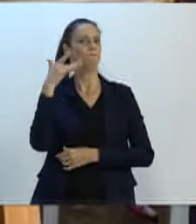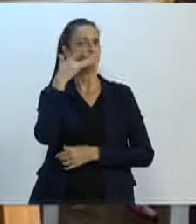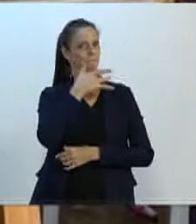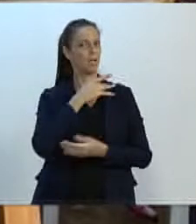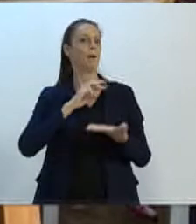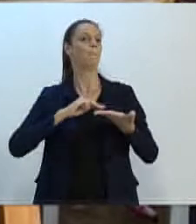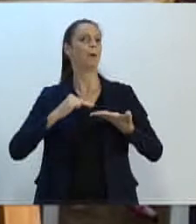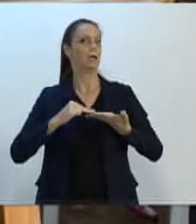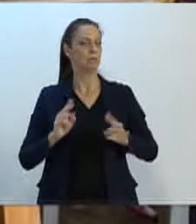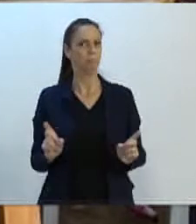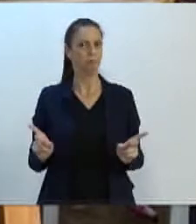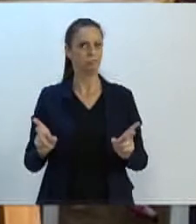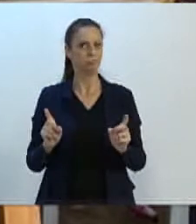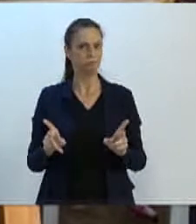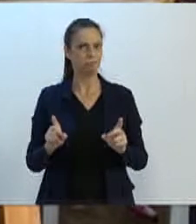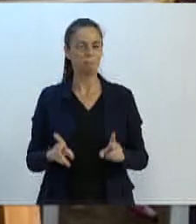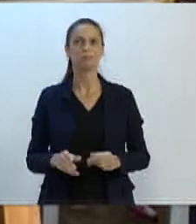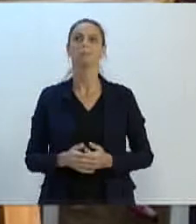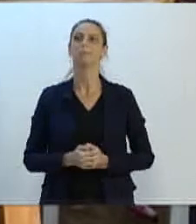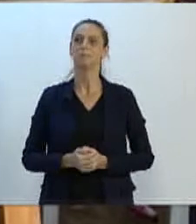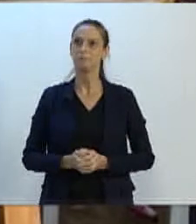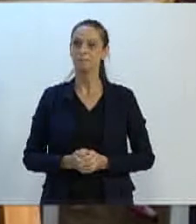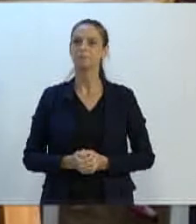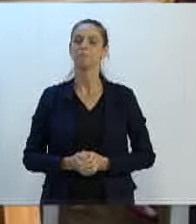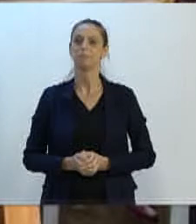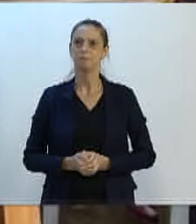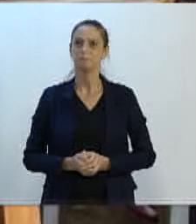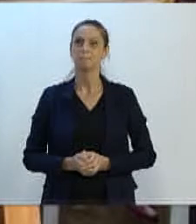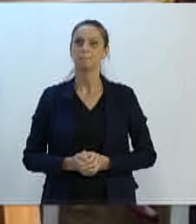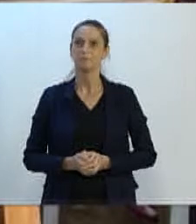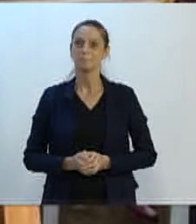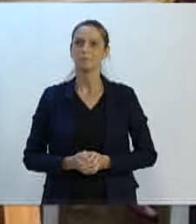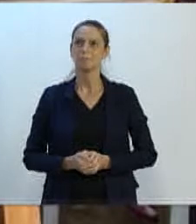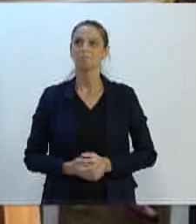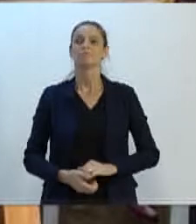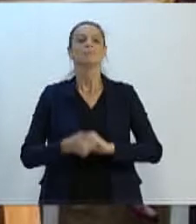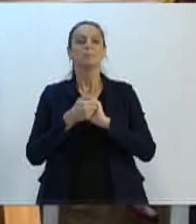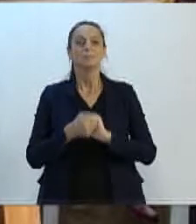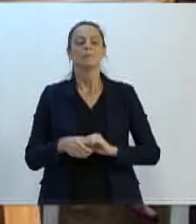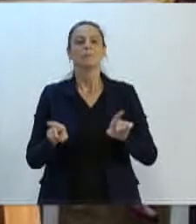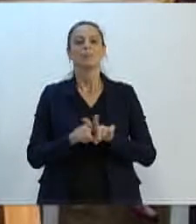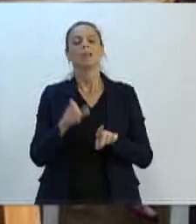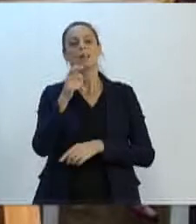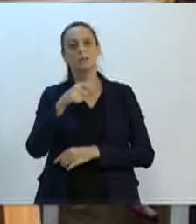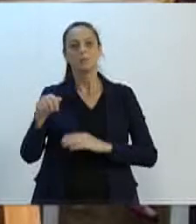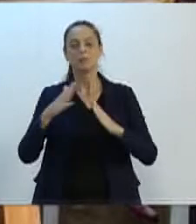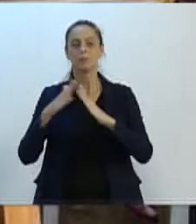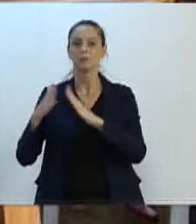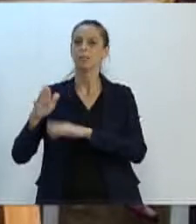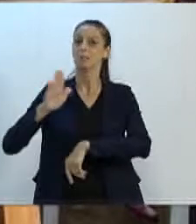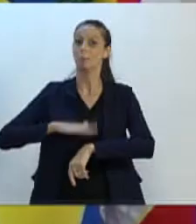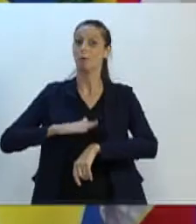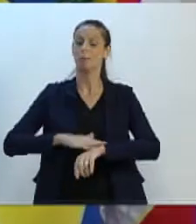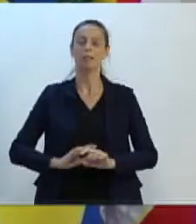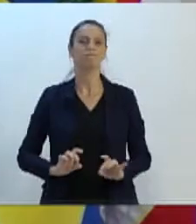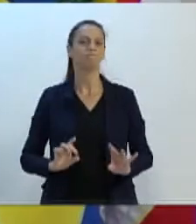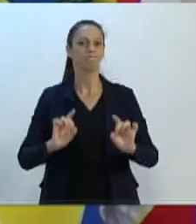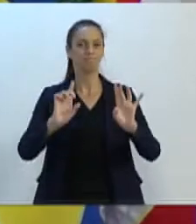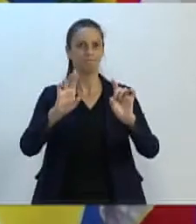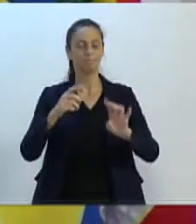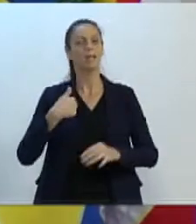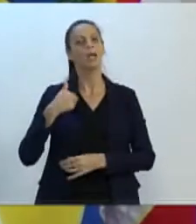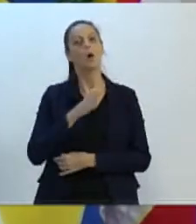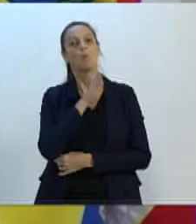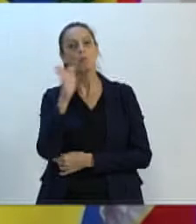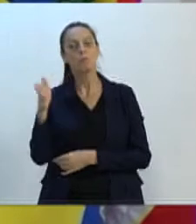entregues a todos nós. Com certeza, parabéns à associação por este momento especial. Estive